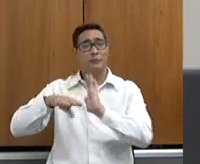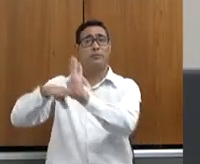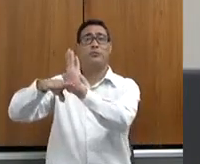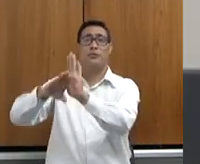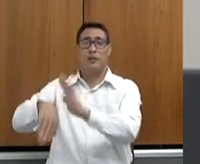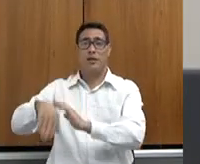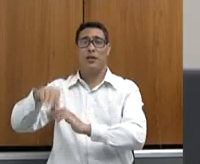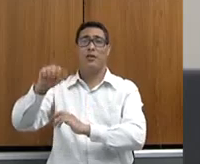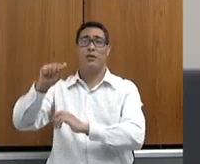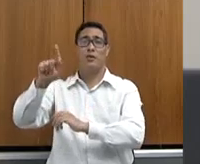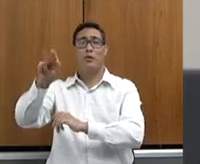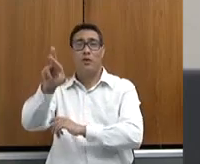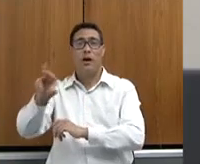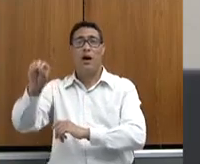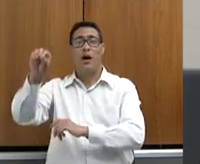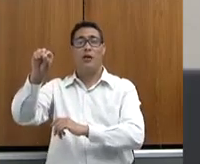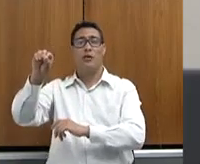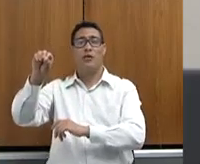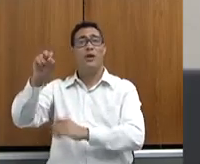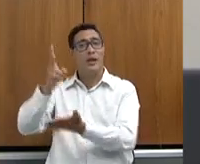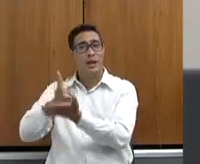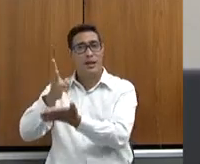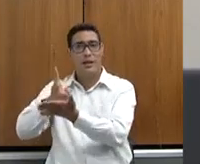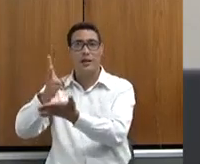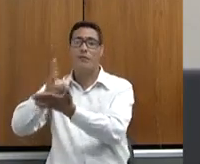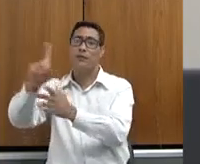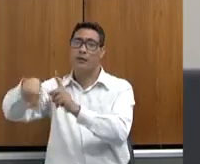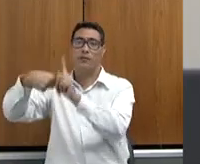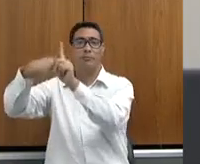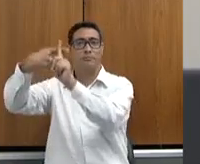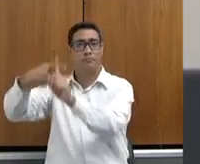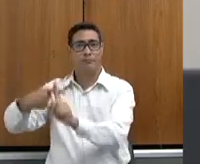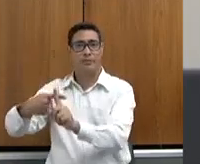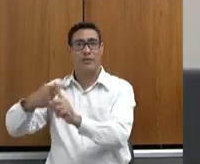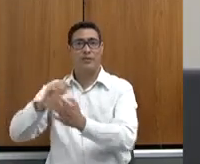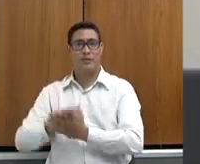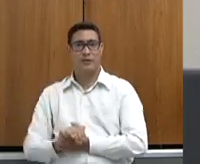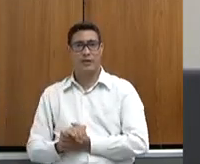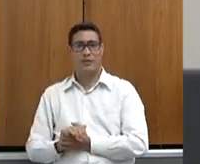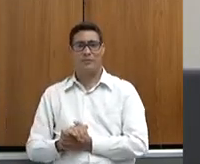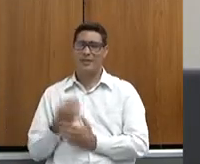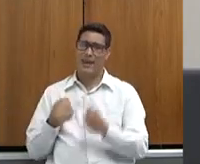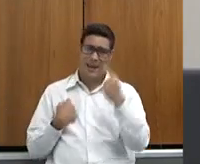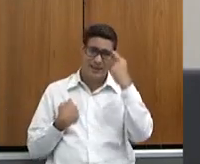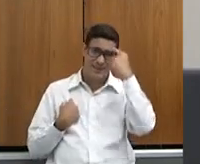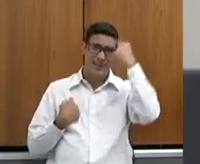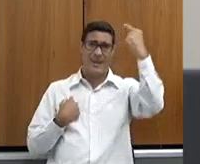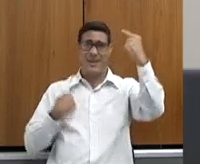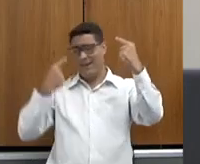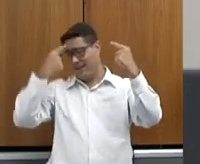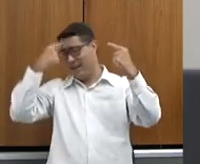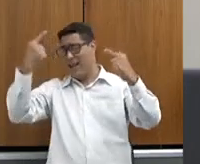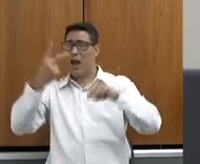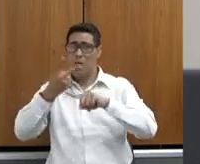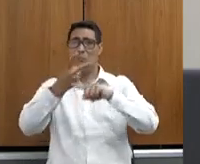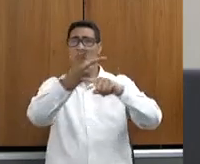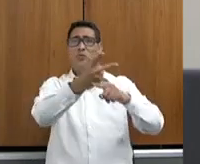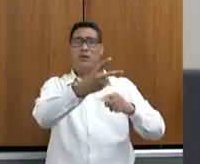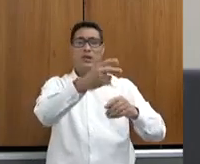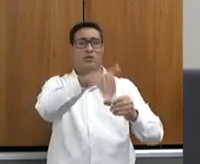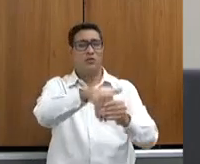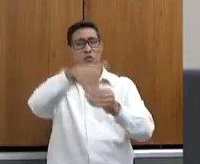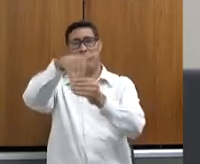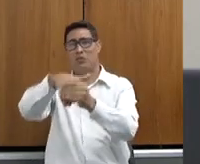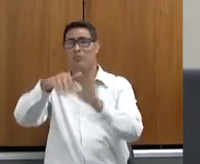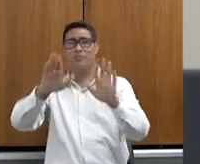reverberação. Jamais foi, isso não, isso é ideia de deputado que está atrás de voto. Mas, em